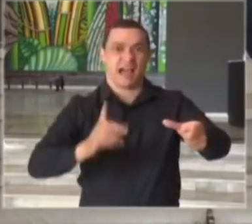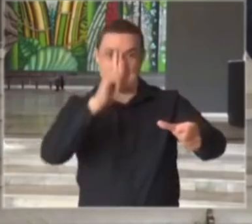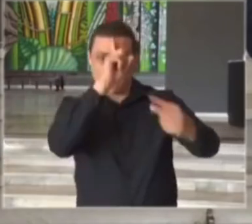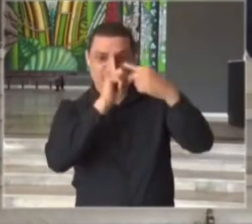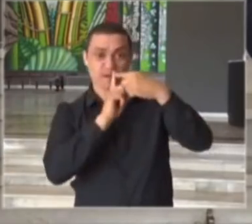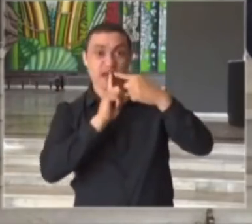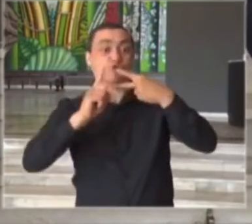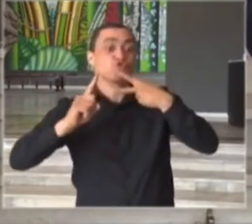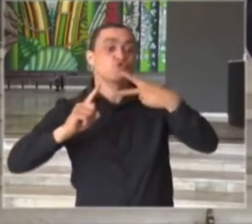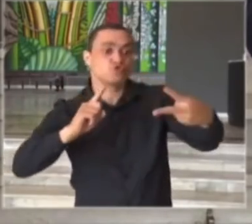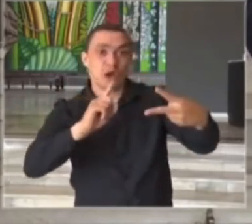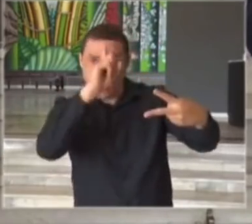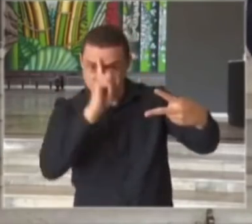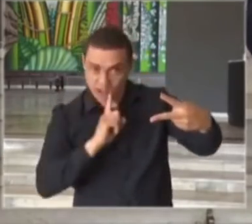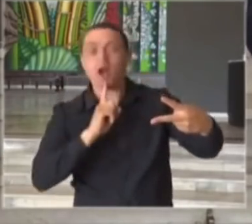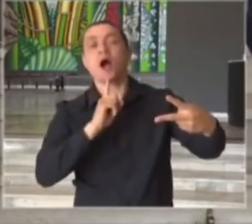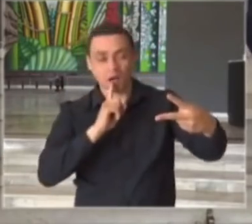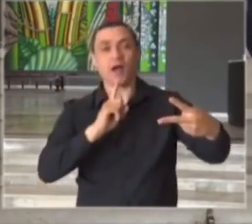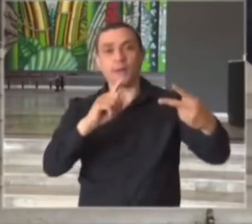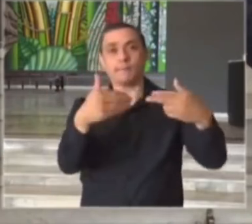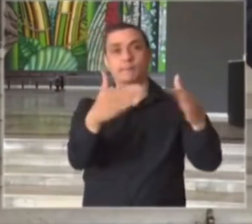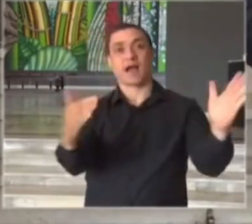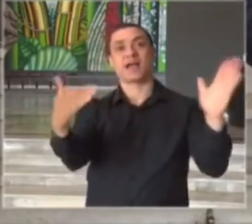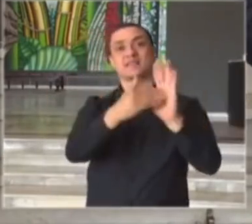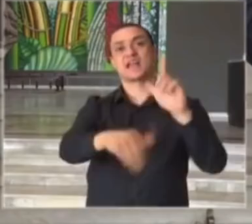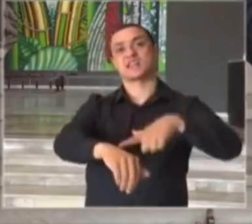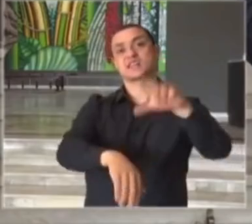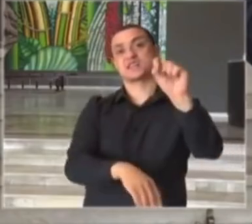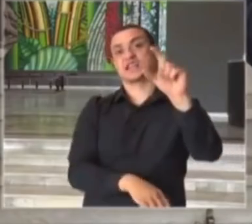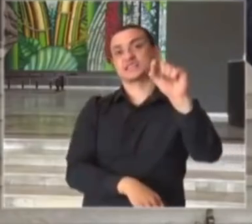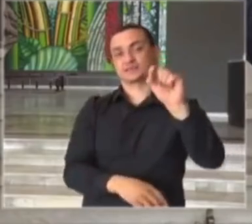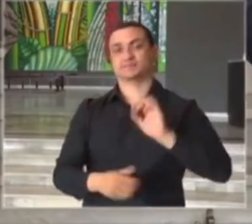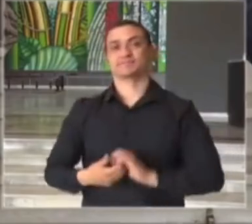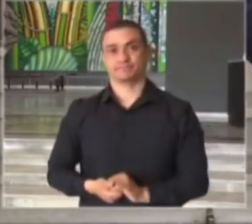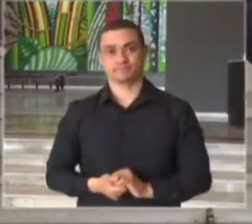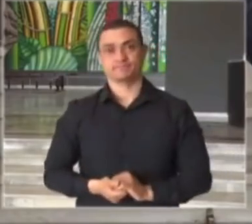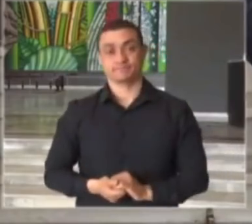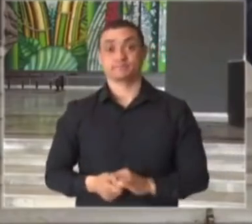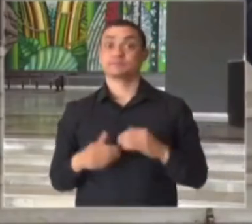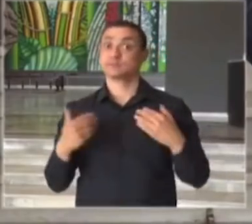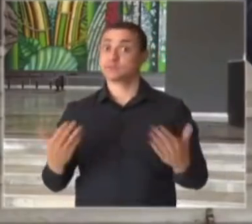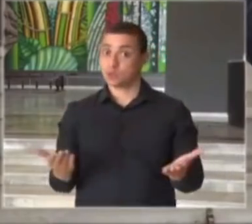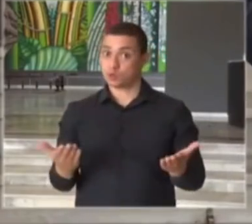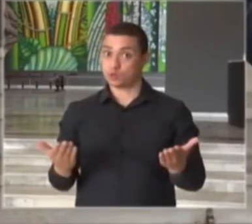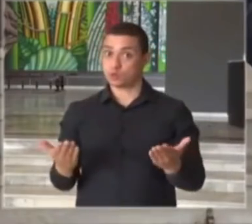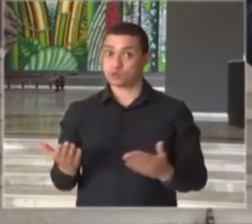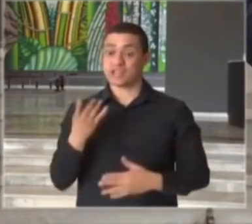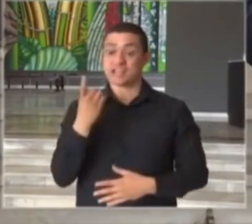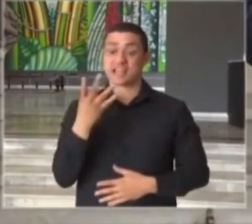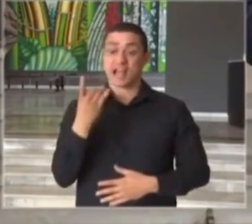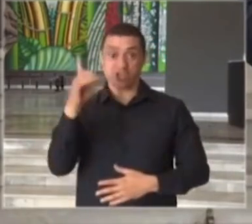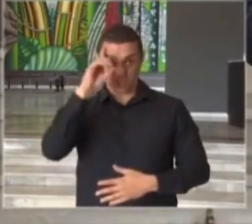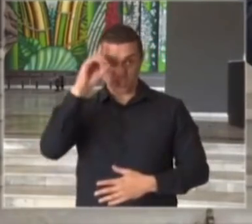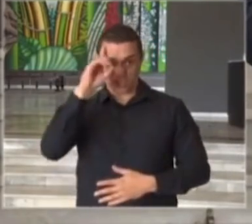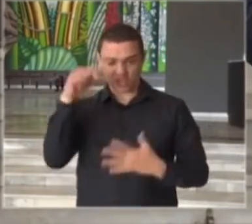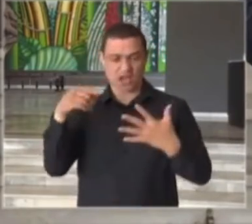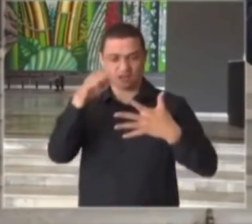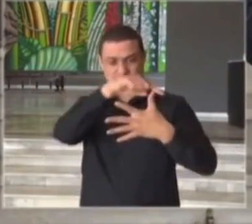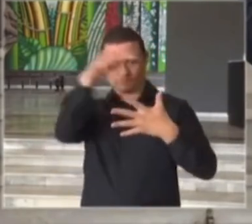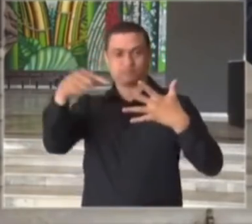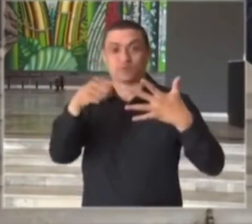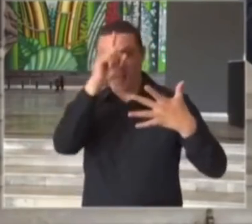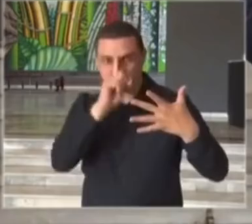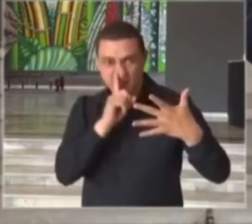amarela do Plano São Paulo, há pelo menos duas semanas, portanto, 14 dias na fase